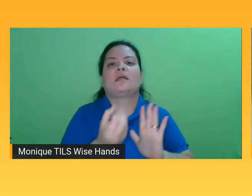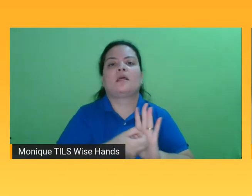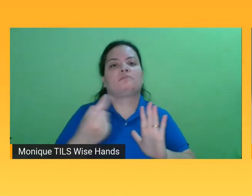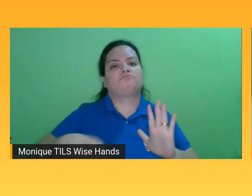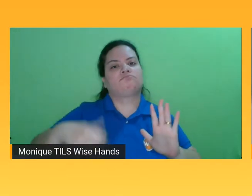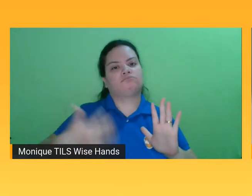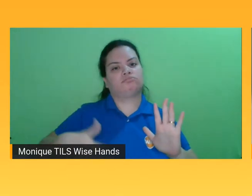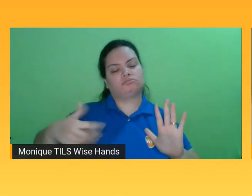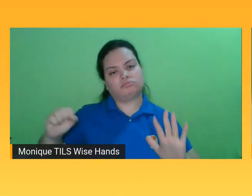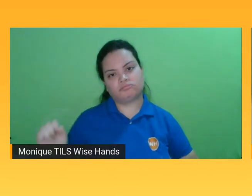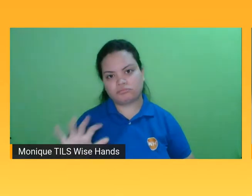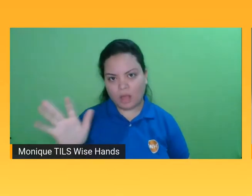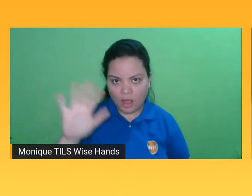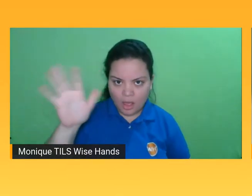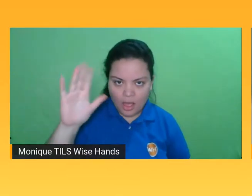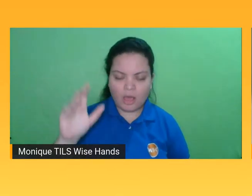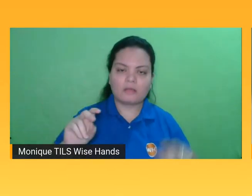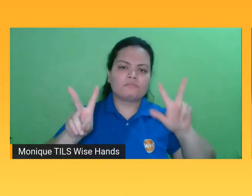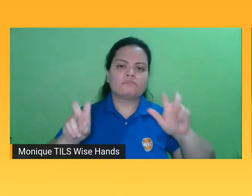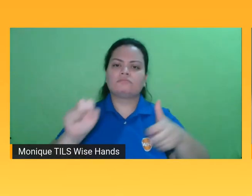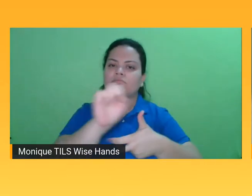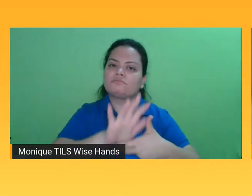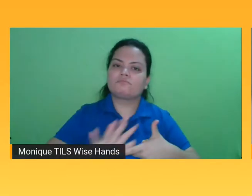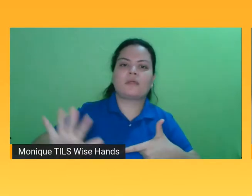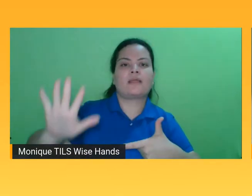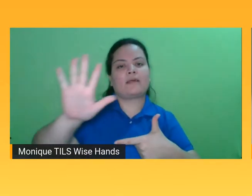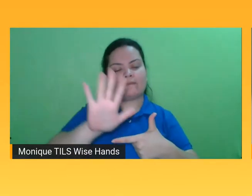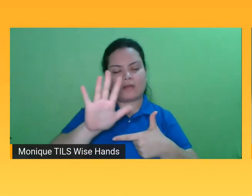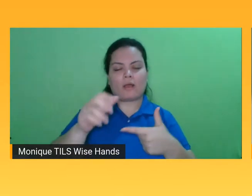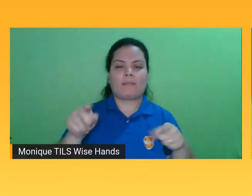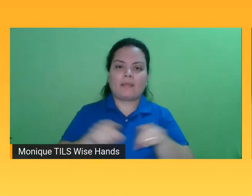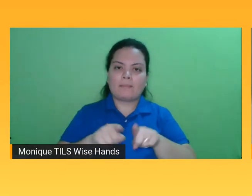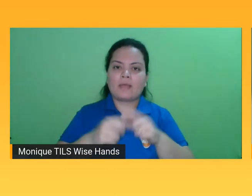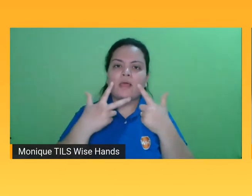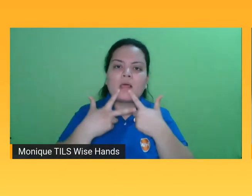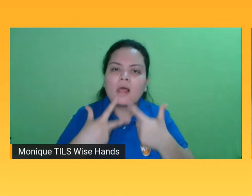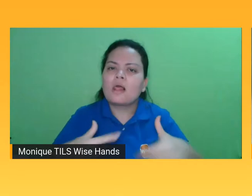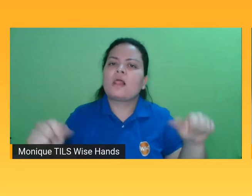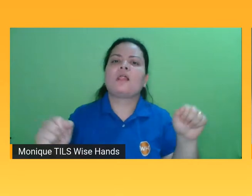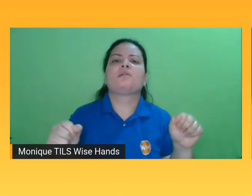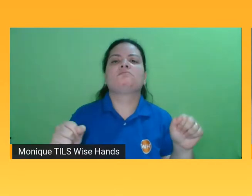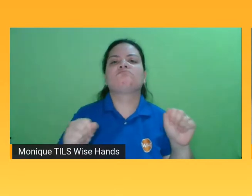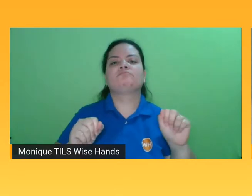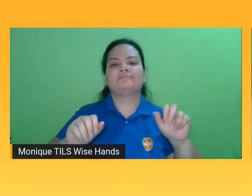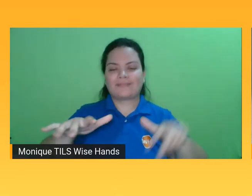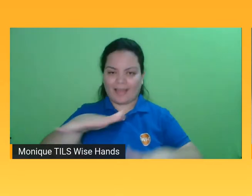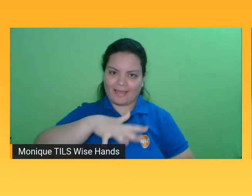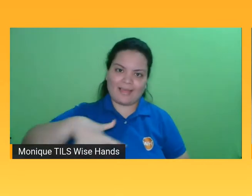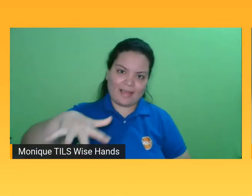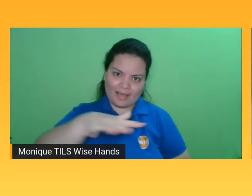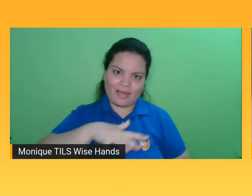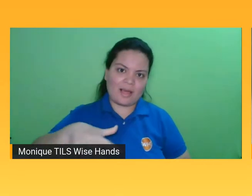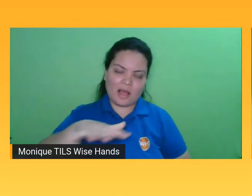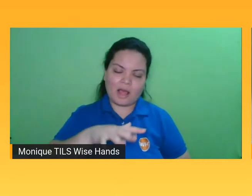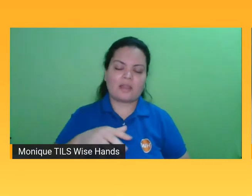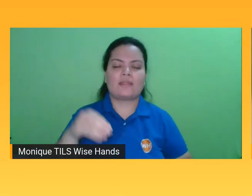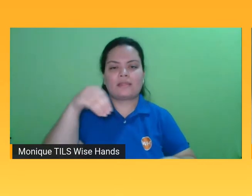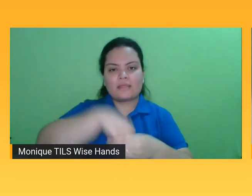sobre as plataformas e linguagens hoje tão diversas, né, e possíveis para o livro.